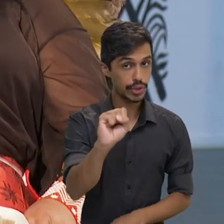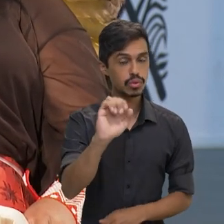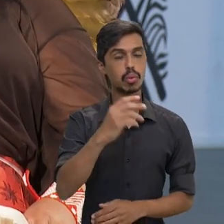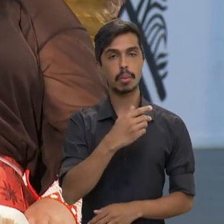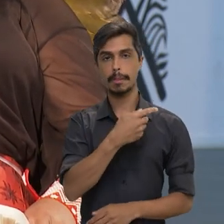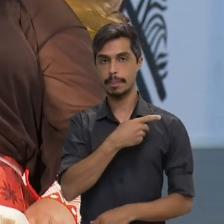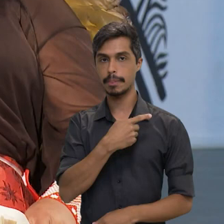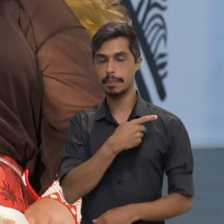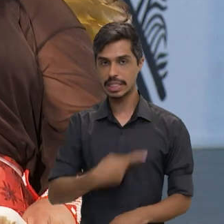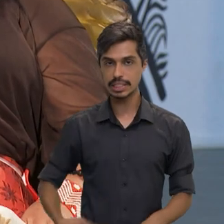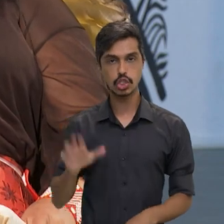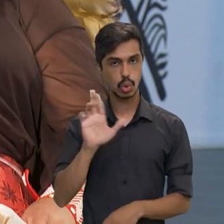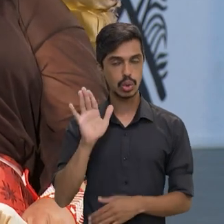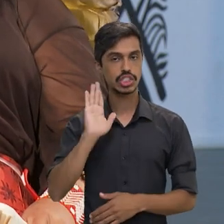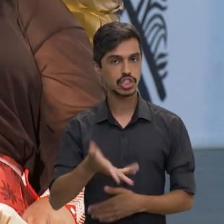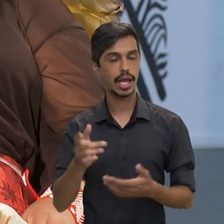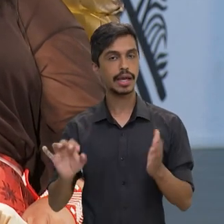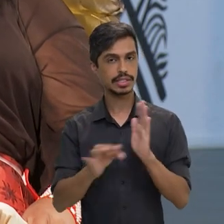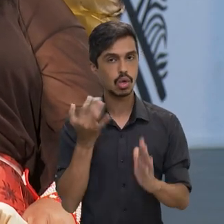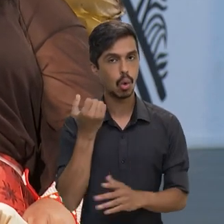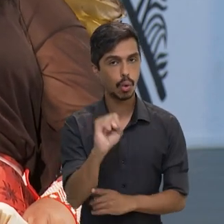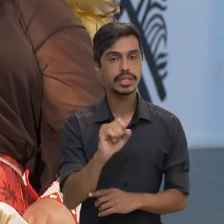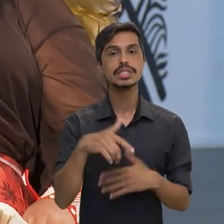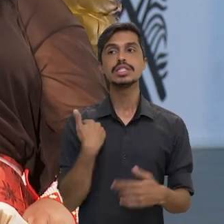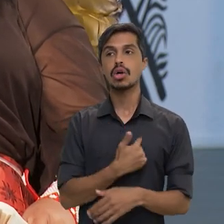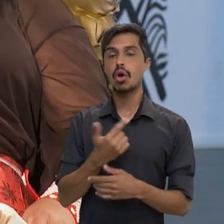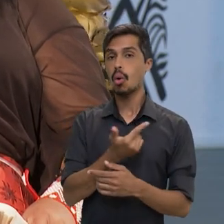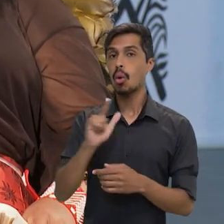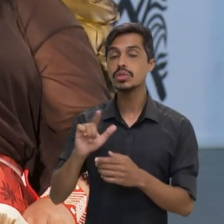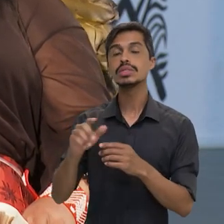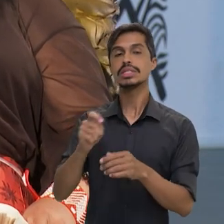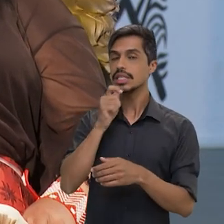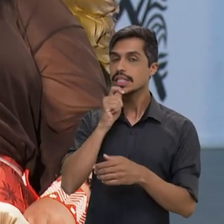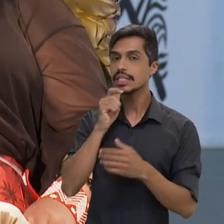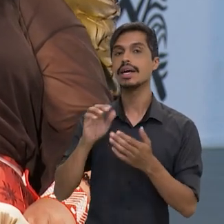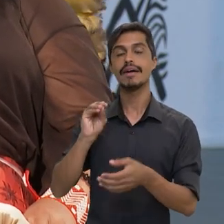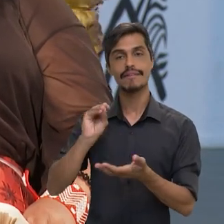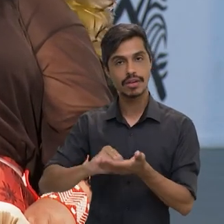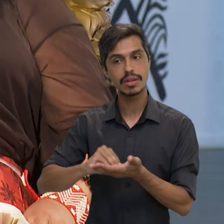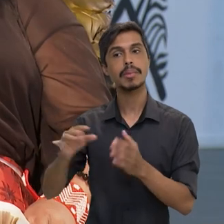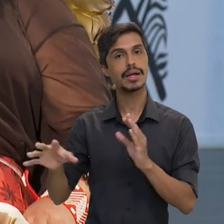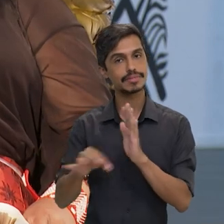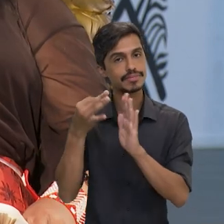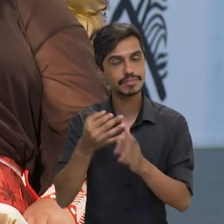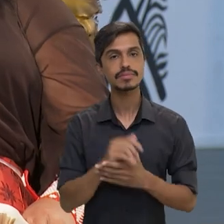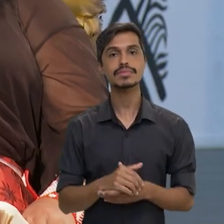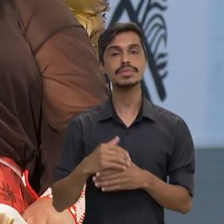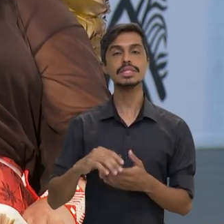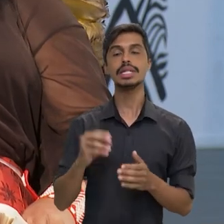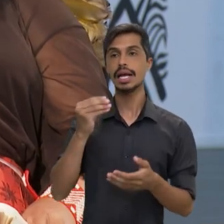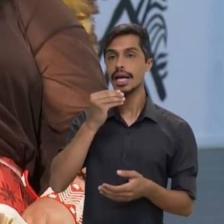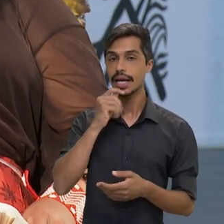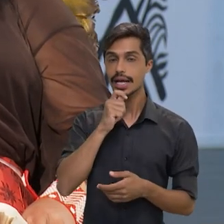Com o presidente Lula. E temos ainda seis processos que estão na Casa Civil para serem assinados. E estamos trabalhando para que